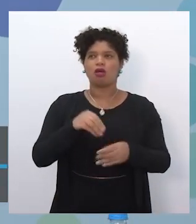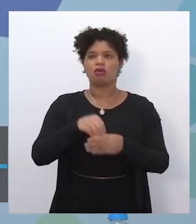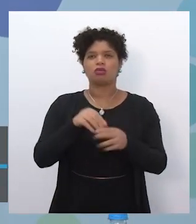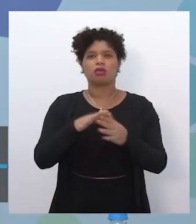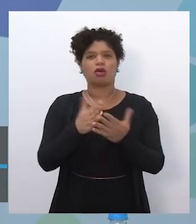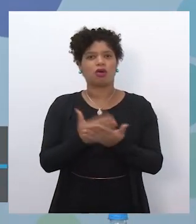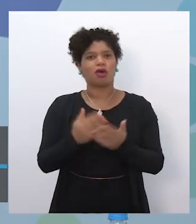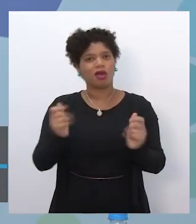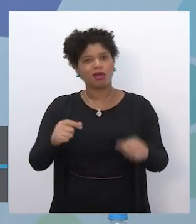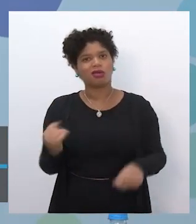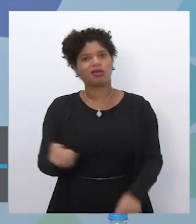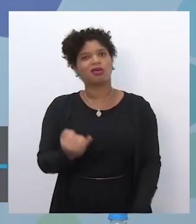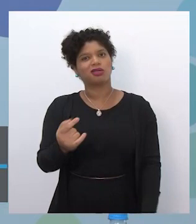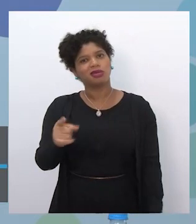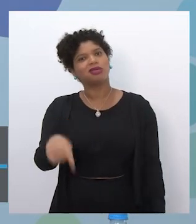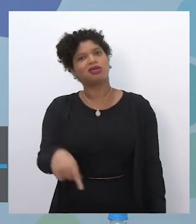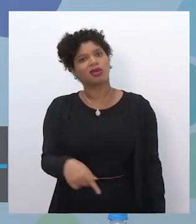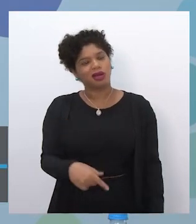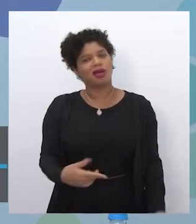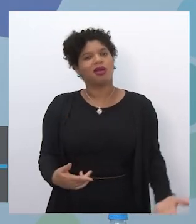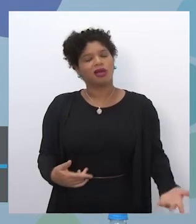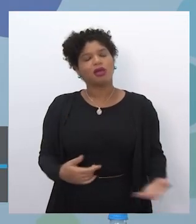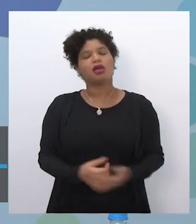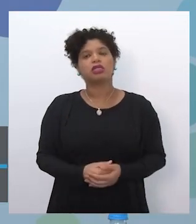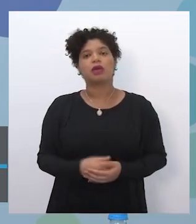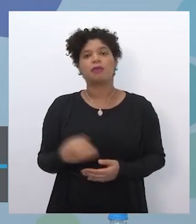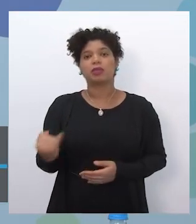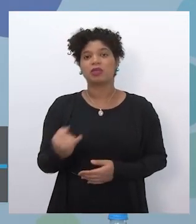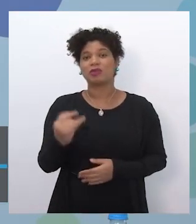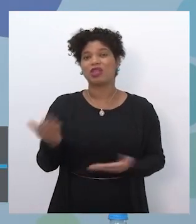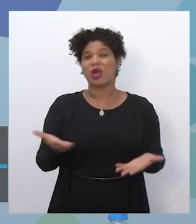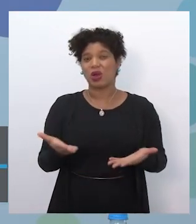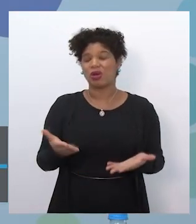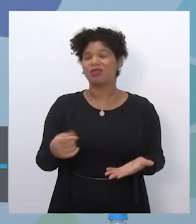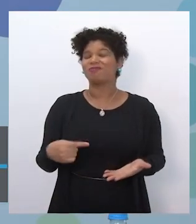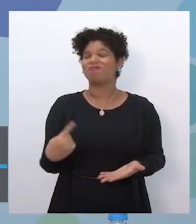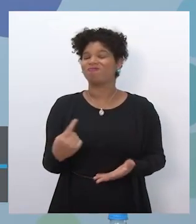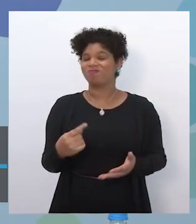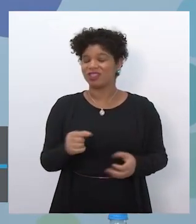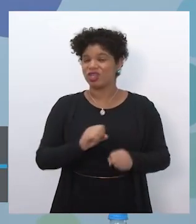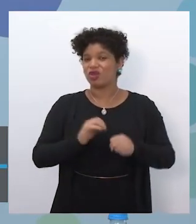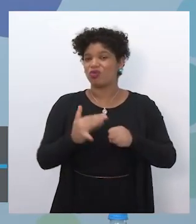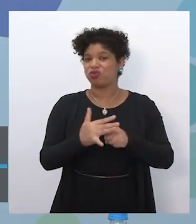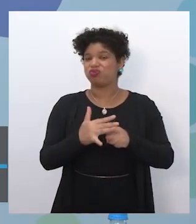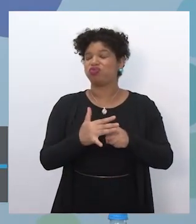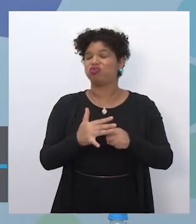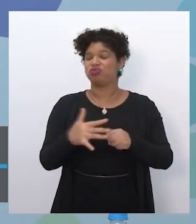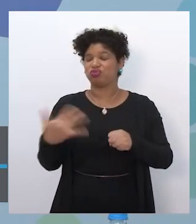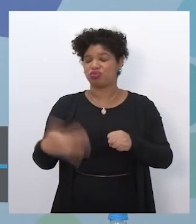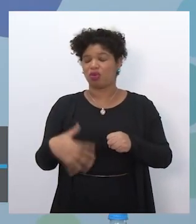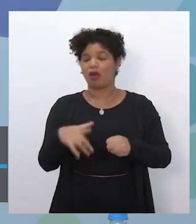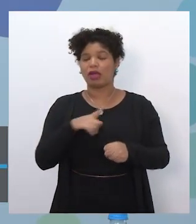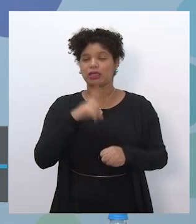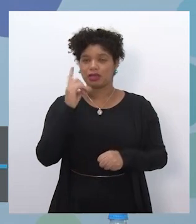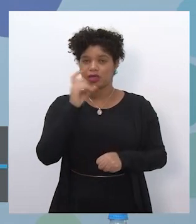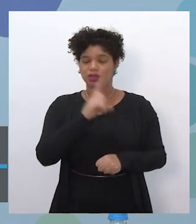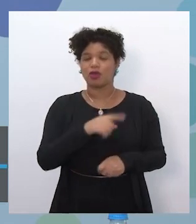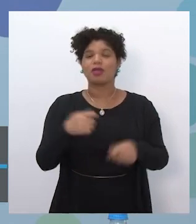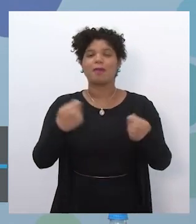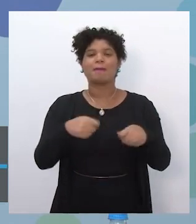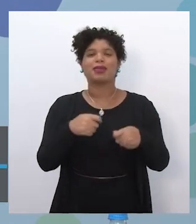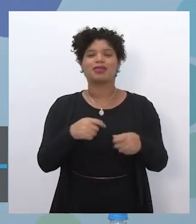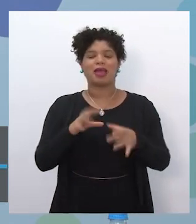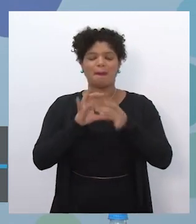Isso é muito importante e, principalmente, no momento em que a gente está vivendo e vai ser super essencial para que